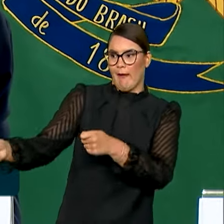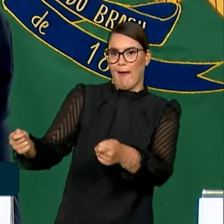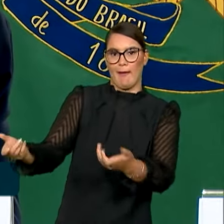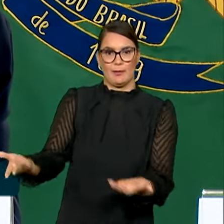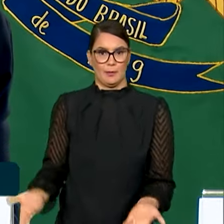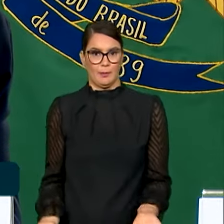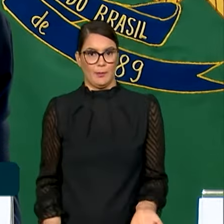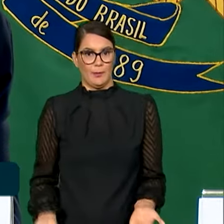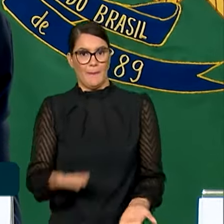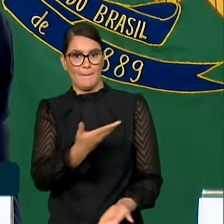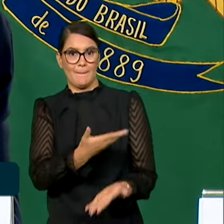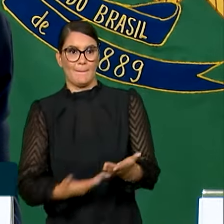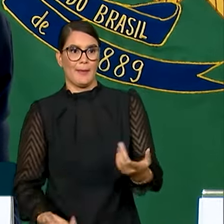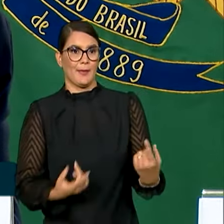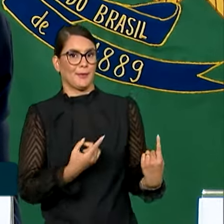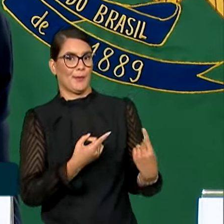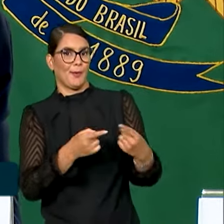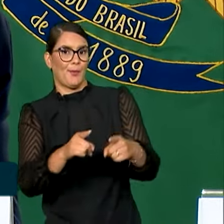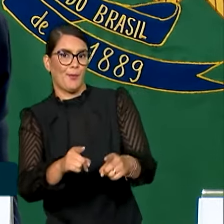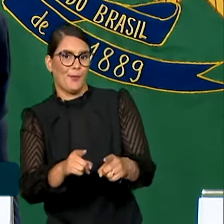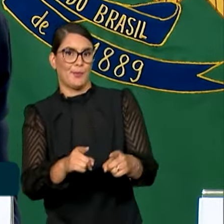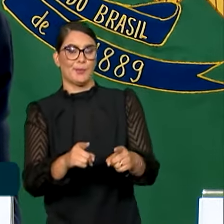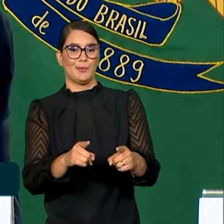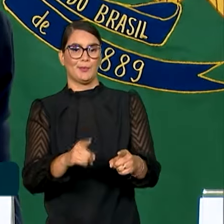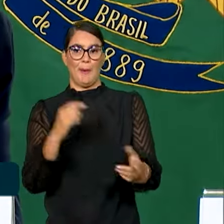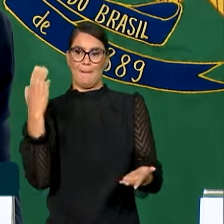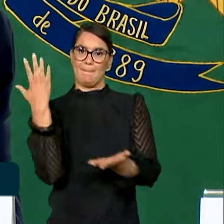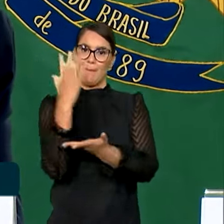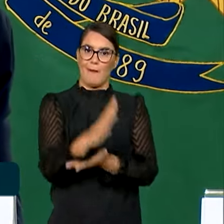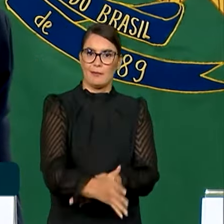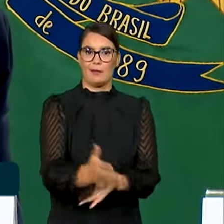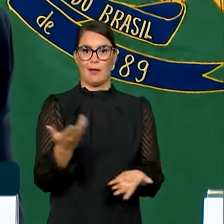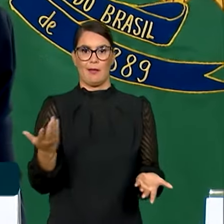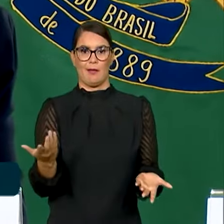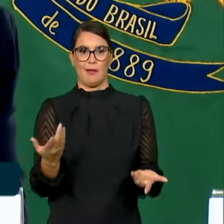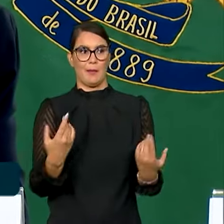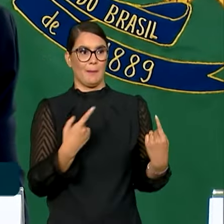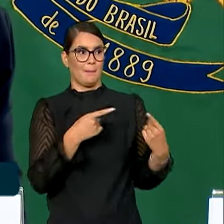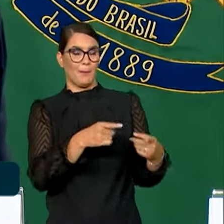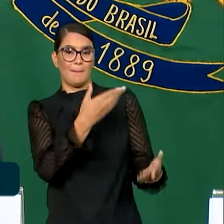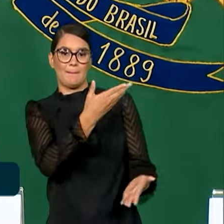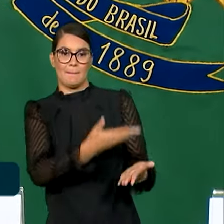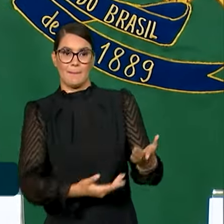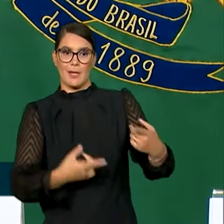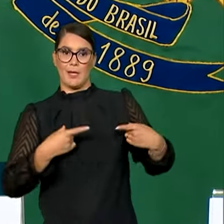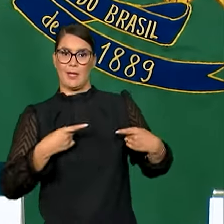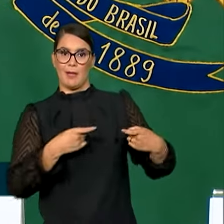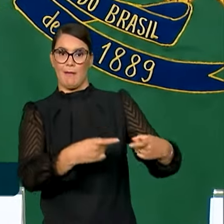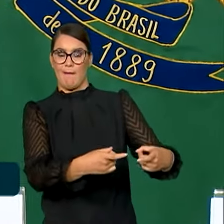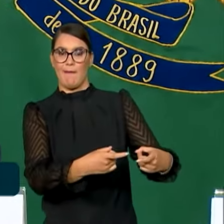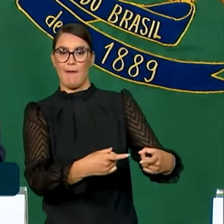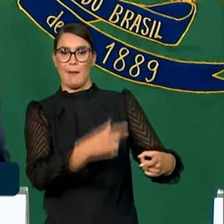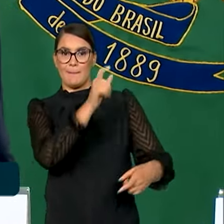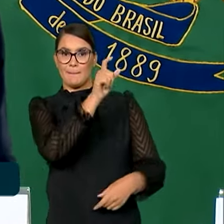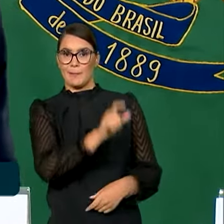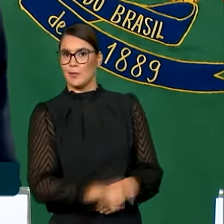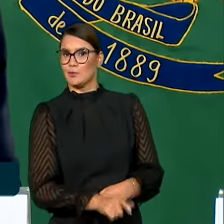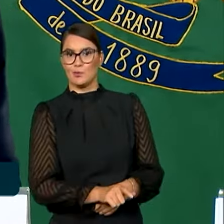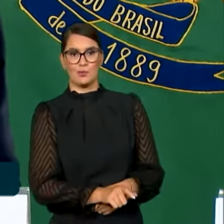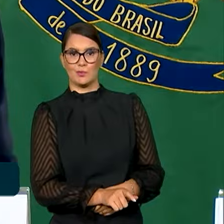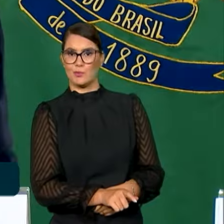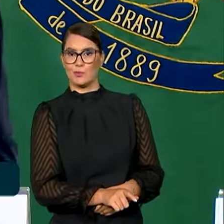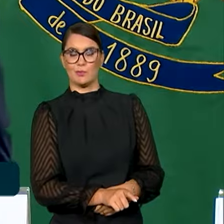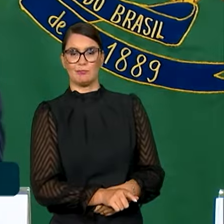legal, que a gente possa perder uma guerra para madeireira legal, que a gente possa perder uma guerra para pessoas que